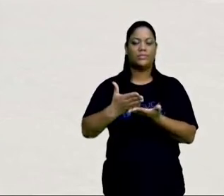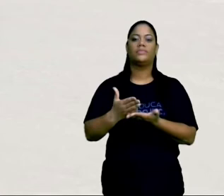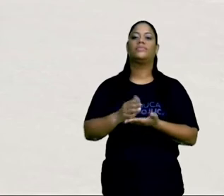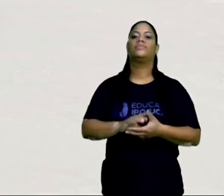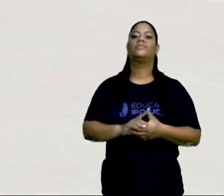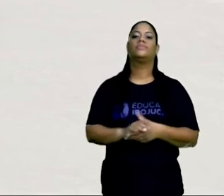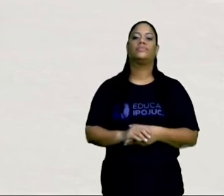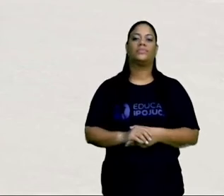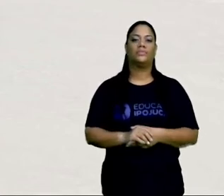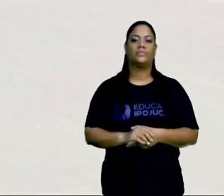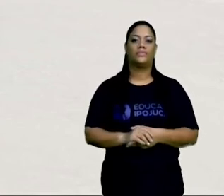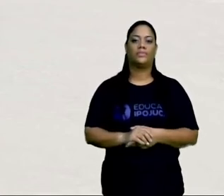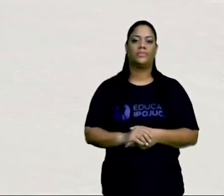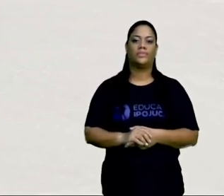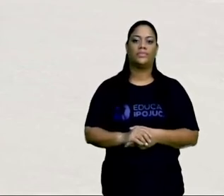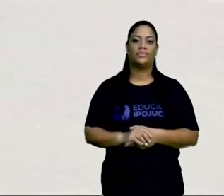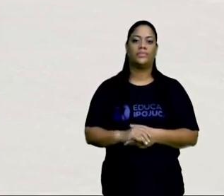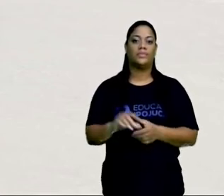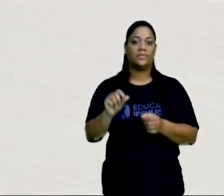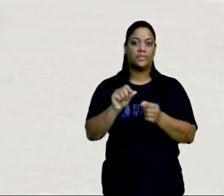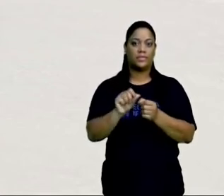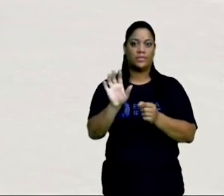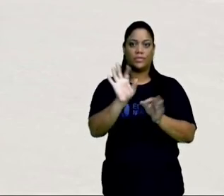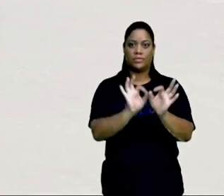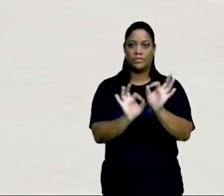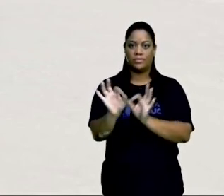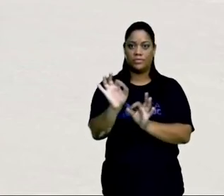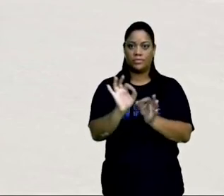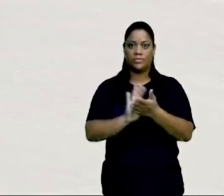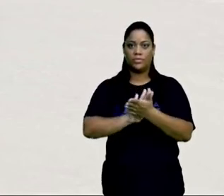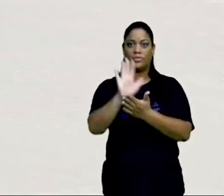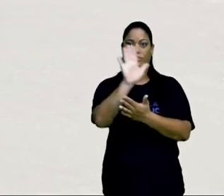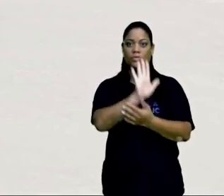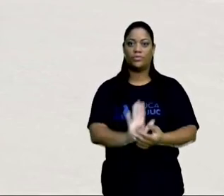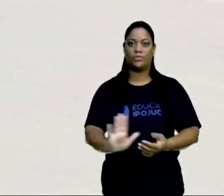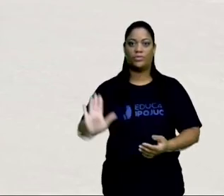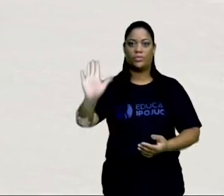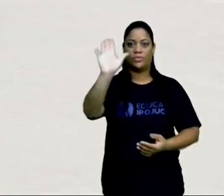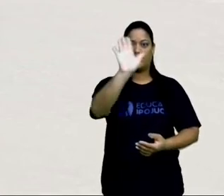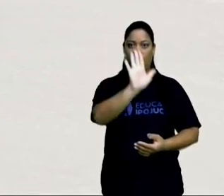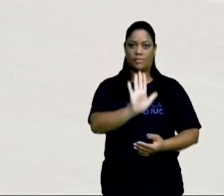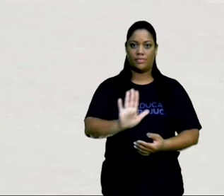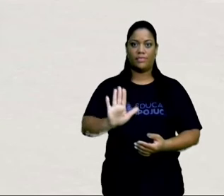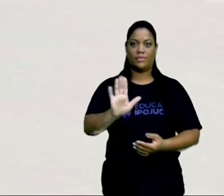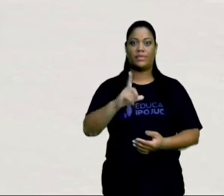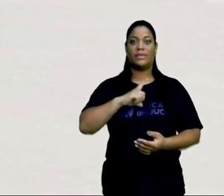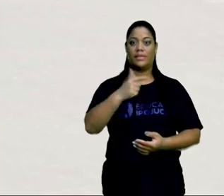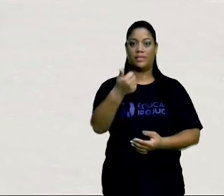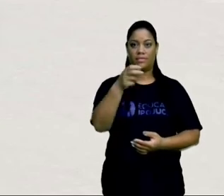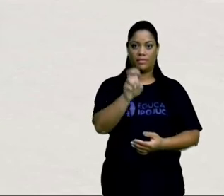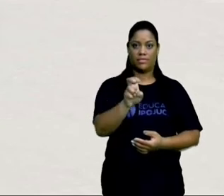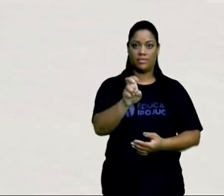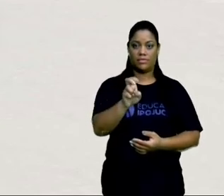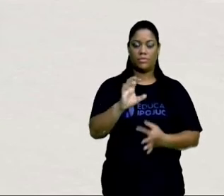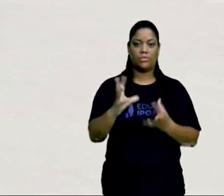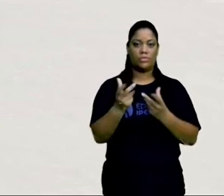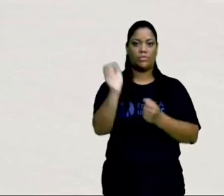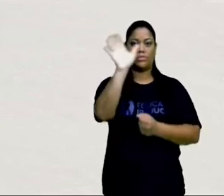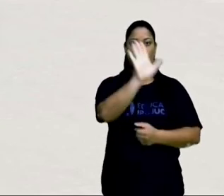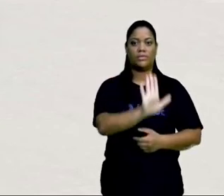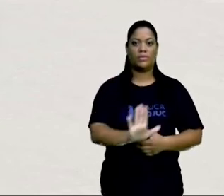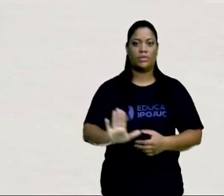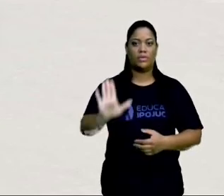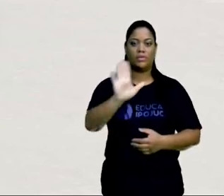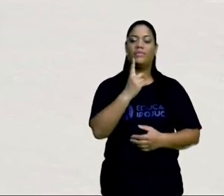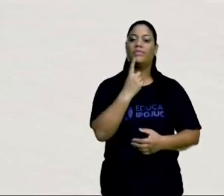o canto, e a gente preencheu todo o espaço da gente inicial, que tinha 25 quadrados, na cor